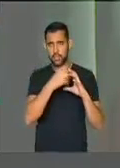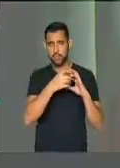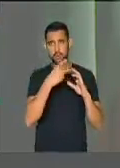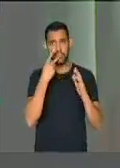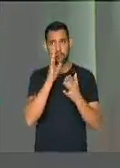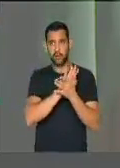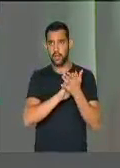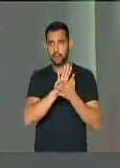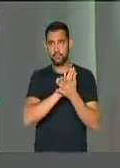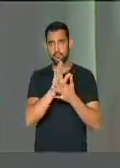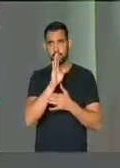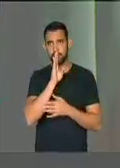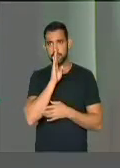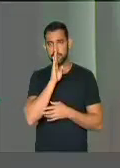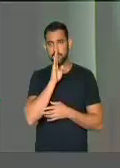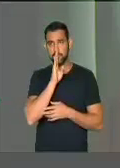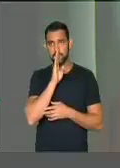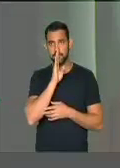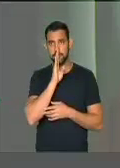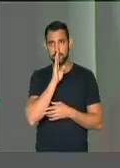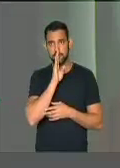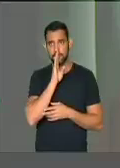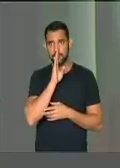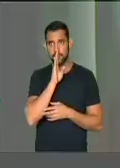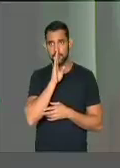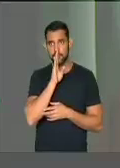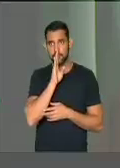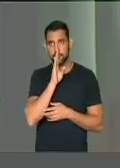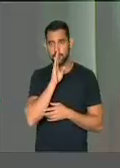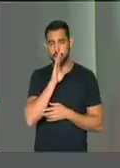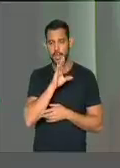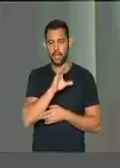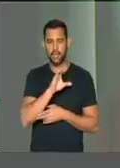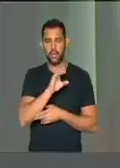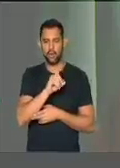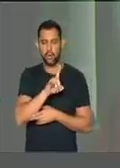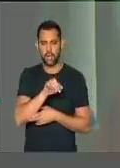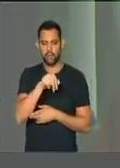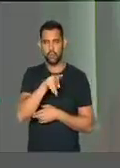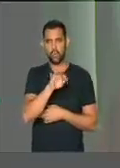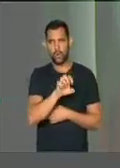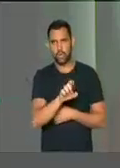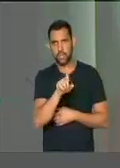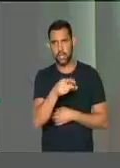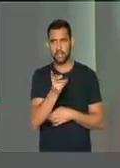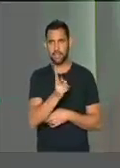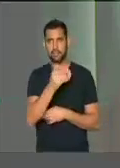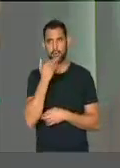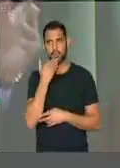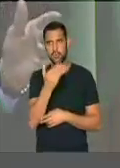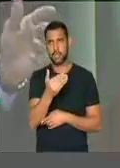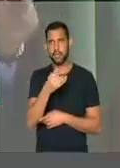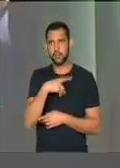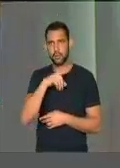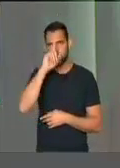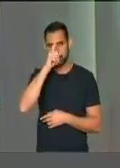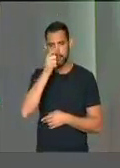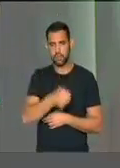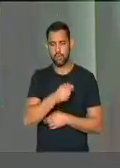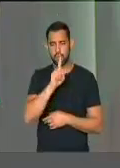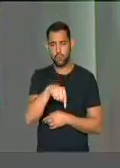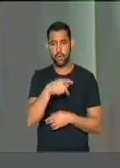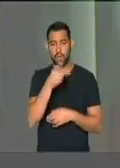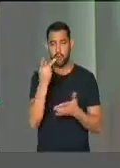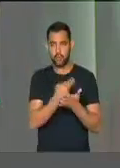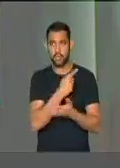não se fala aqui da Coreia do Norte, que é sempre apresentada como uma ditadura e o